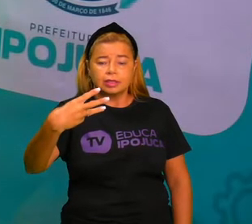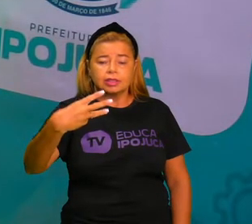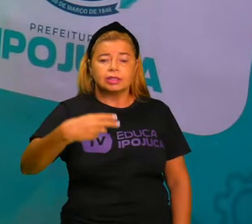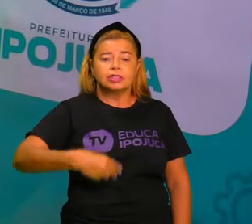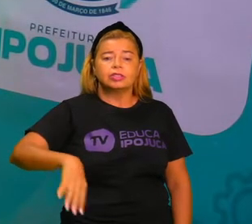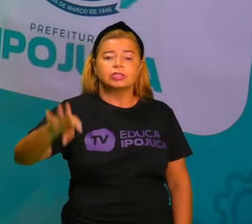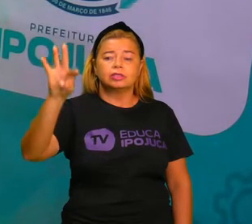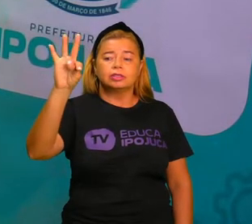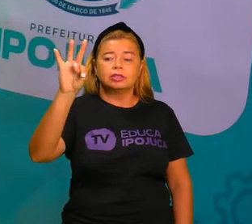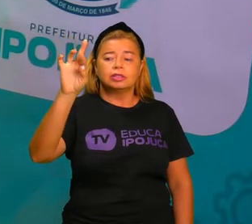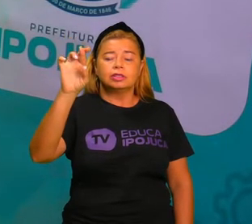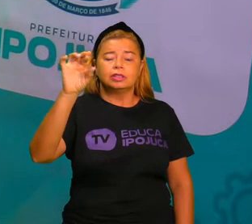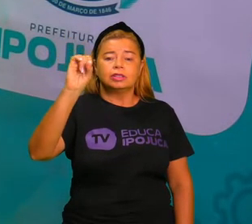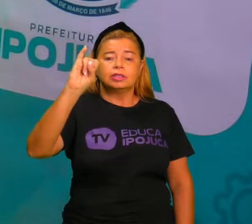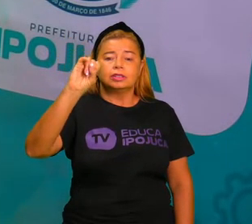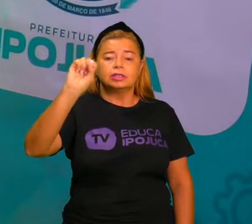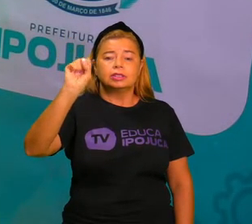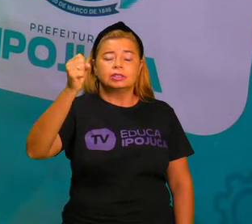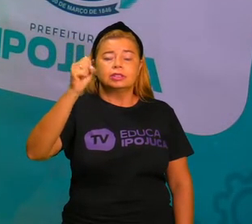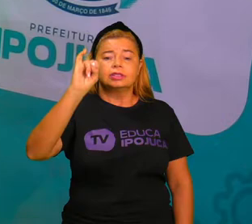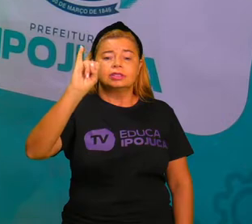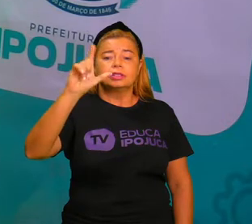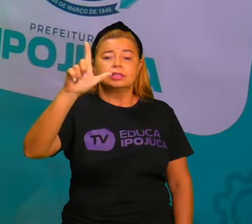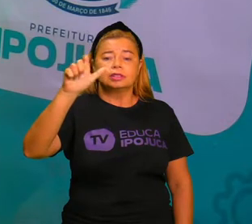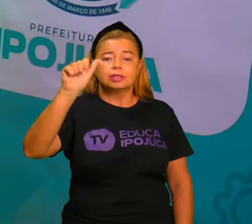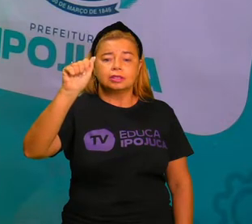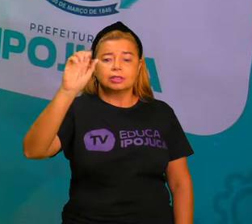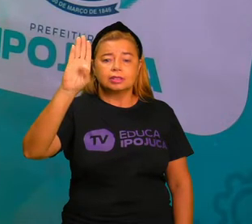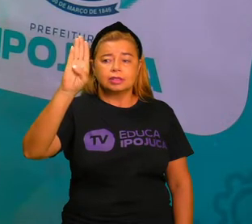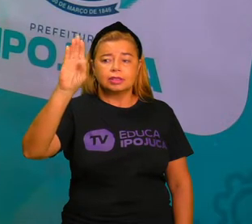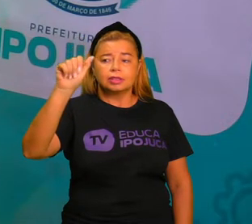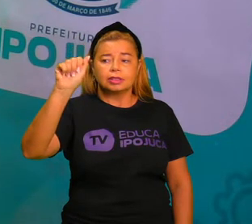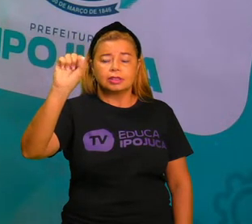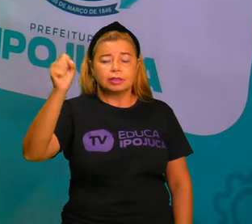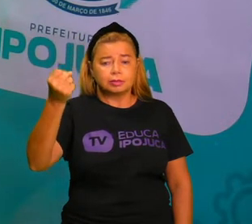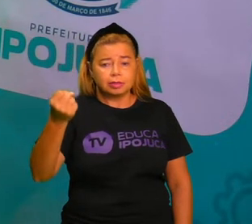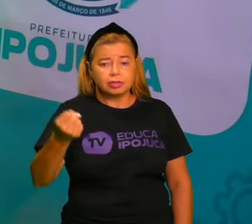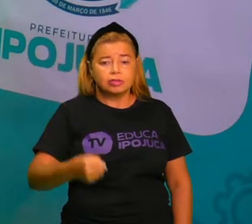Trisílabas. Três sílabas. Vamos aqui. Macaco.